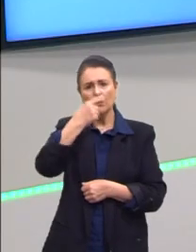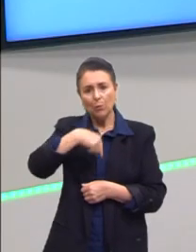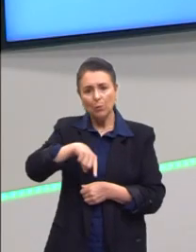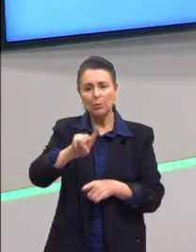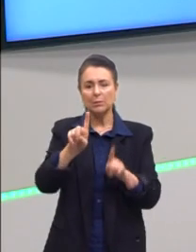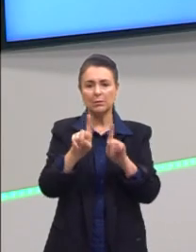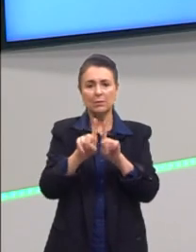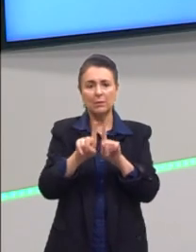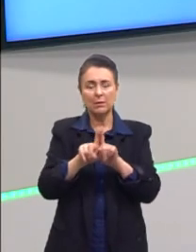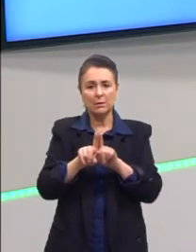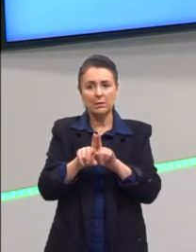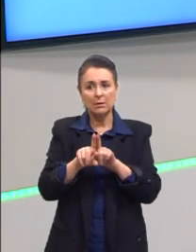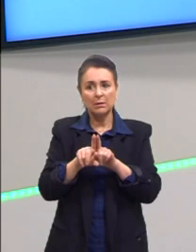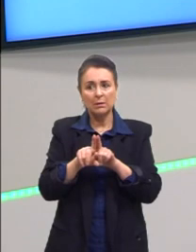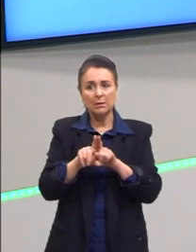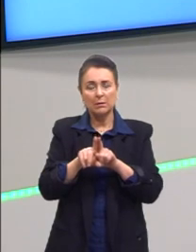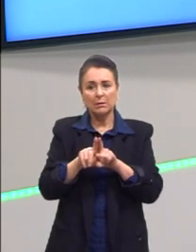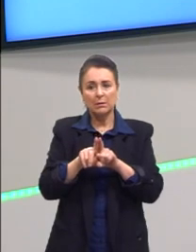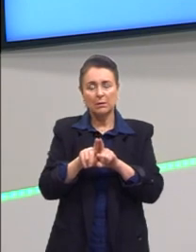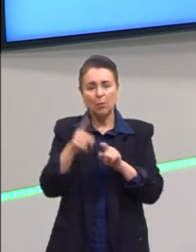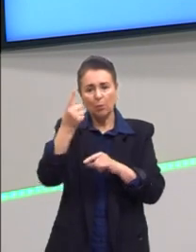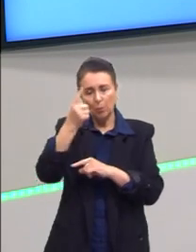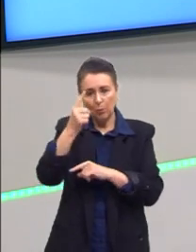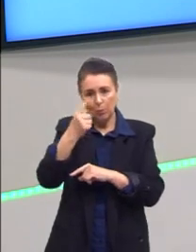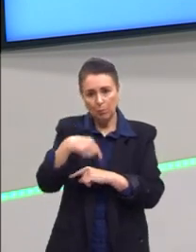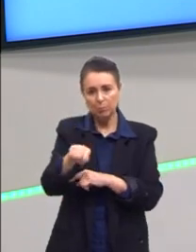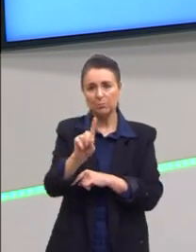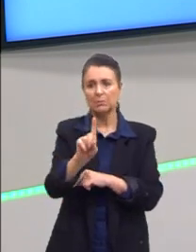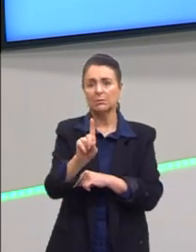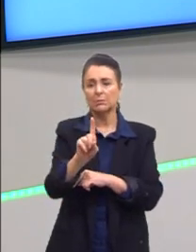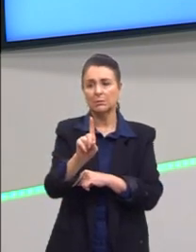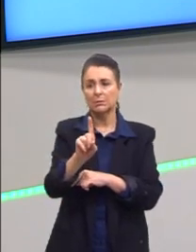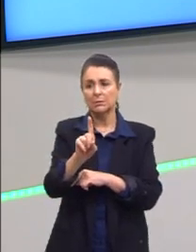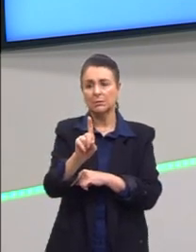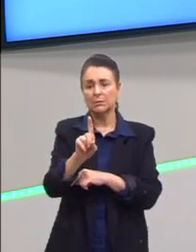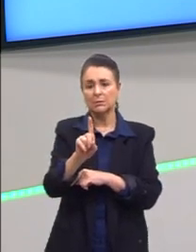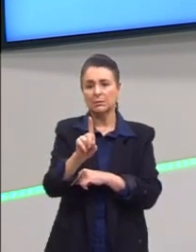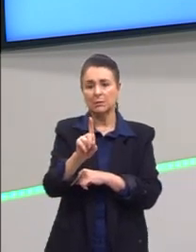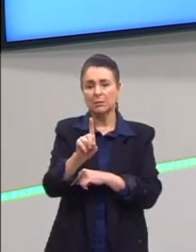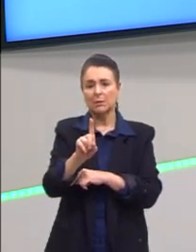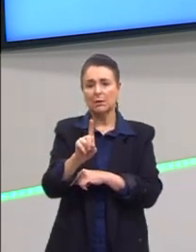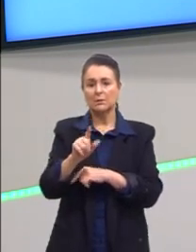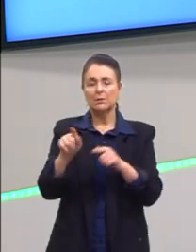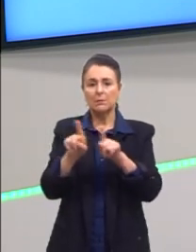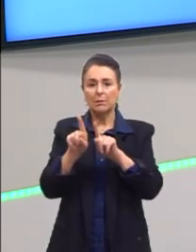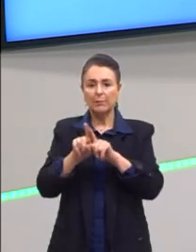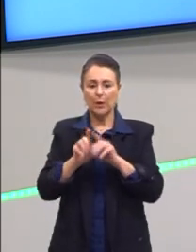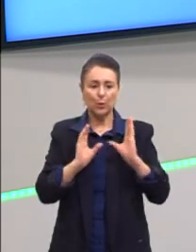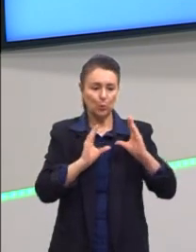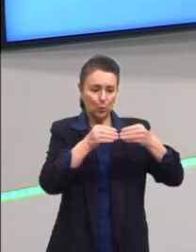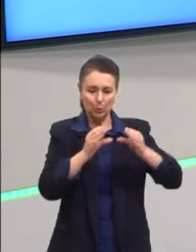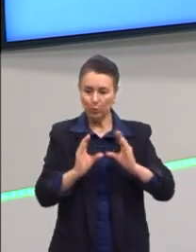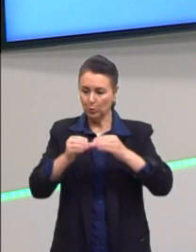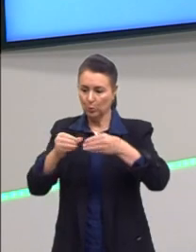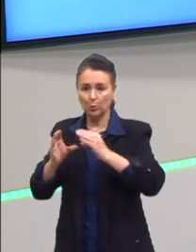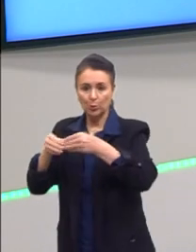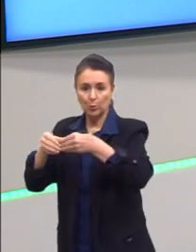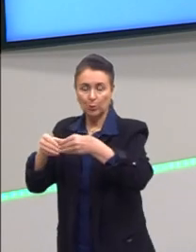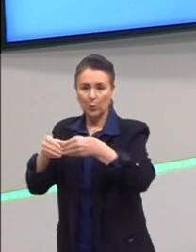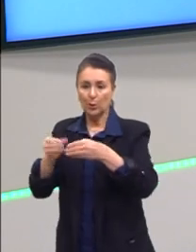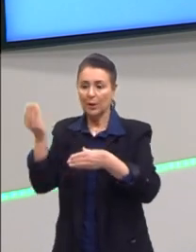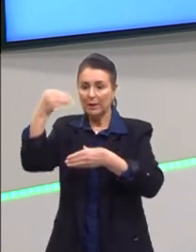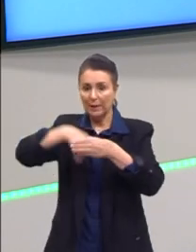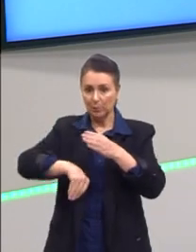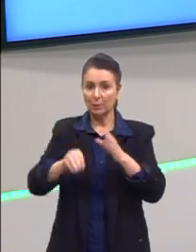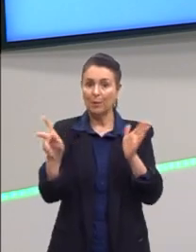dissidências dentro da